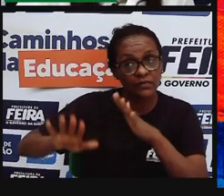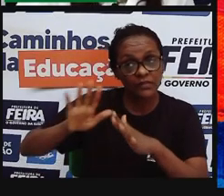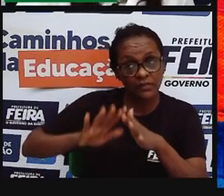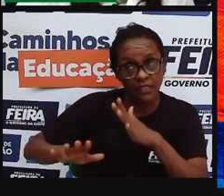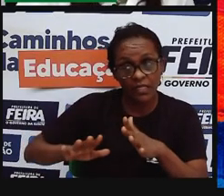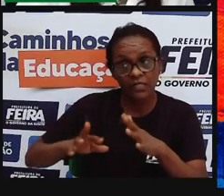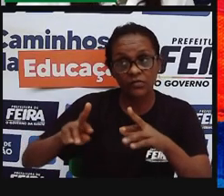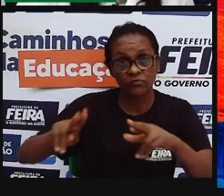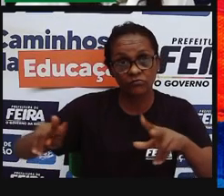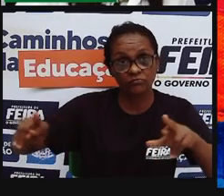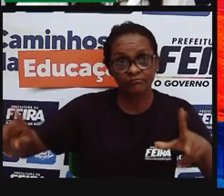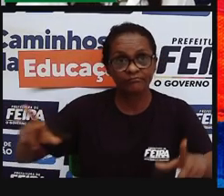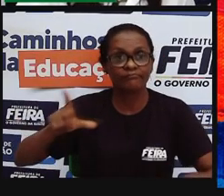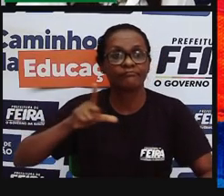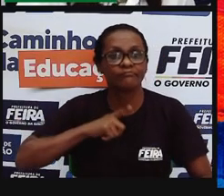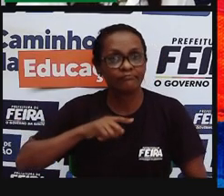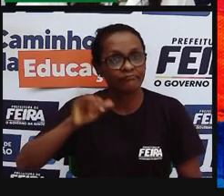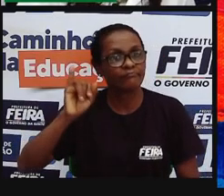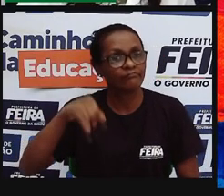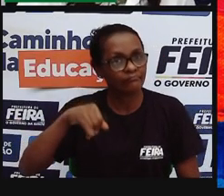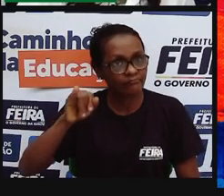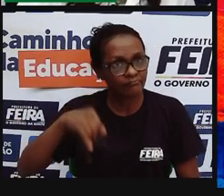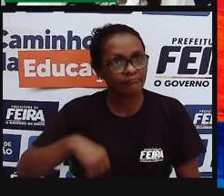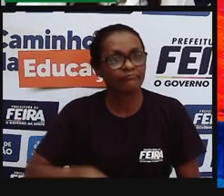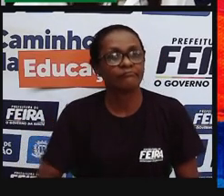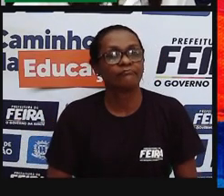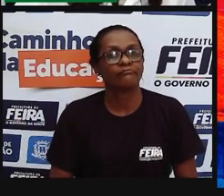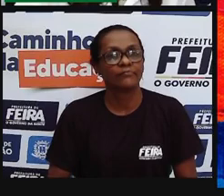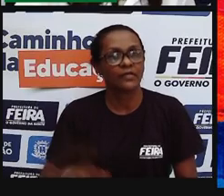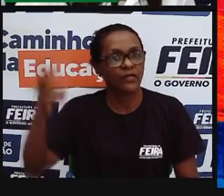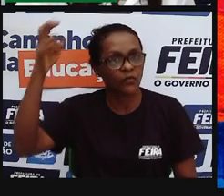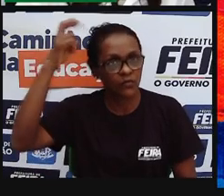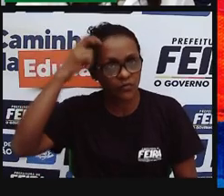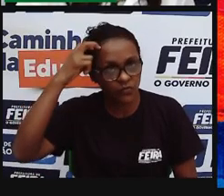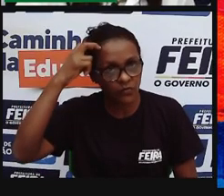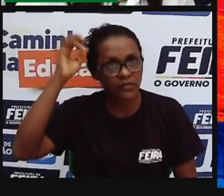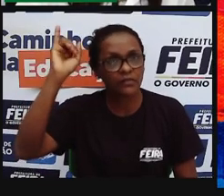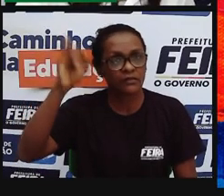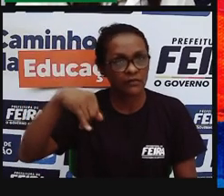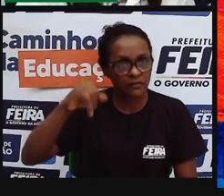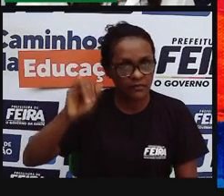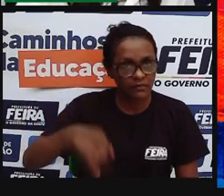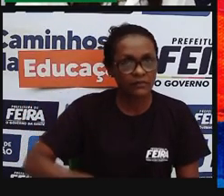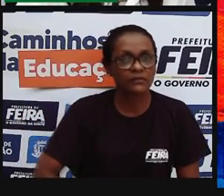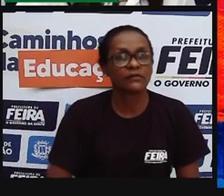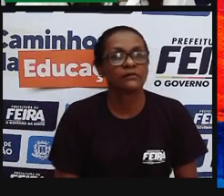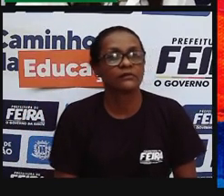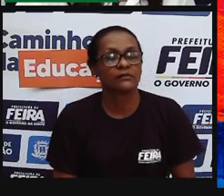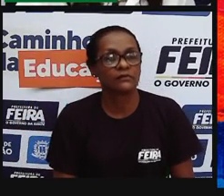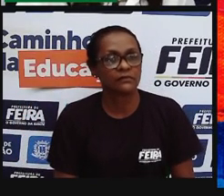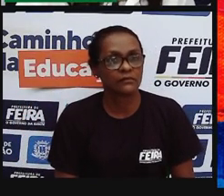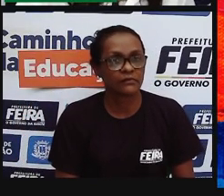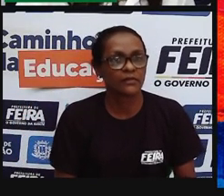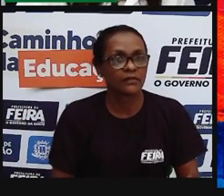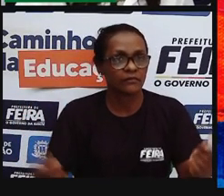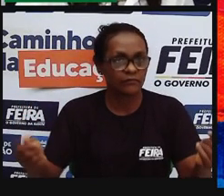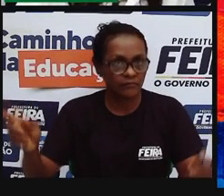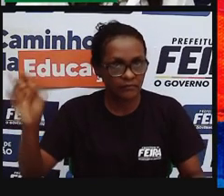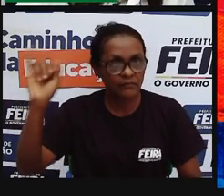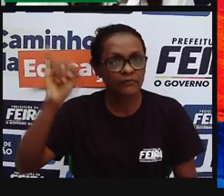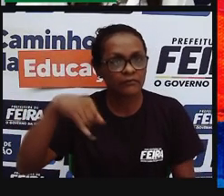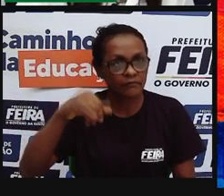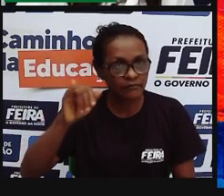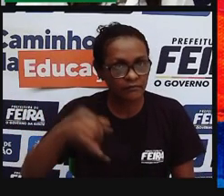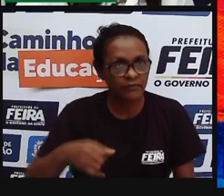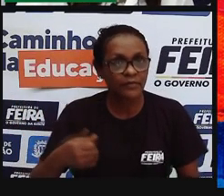temos diversidade, sim, nós temos cultura, sim, nós temos riquezas, sim, e que merecem, e precisam